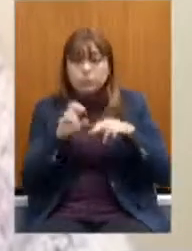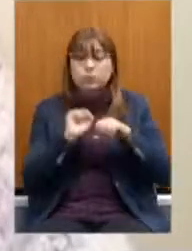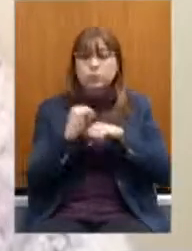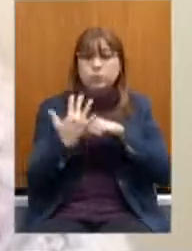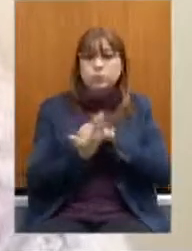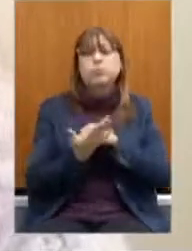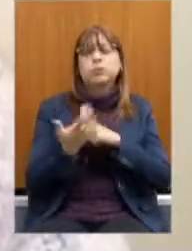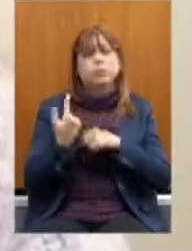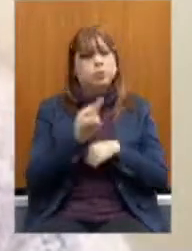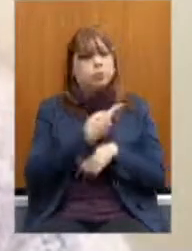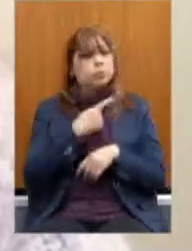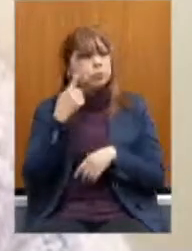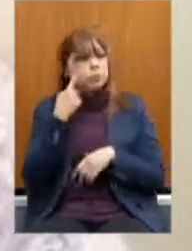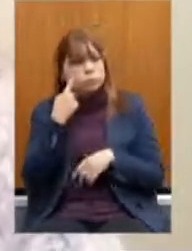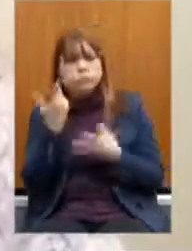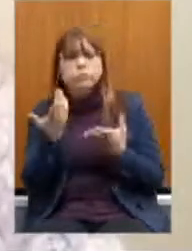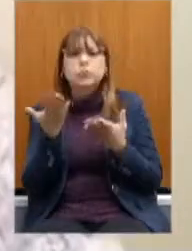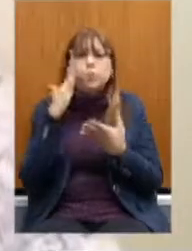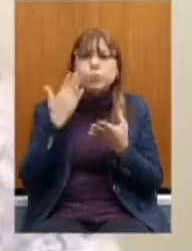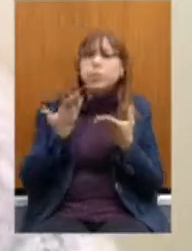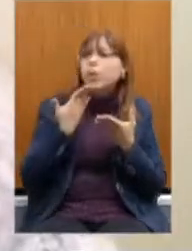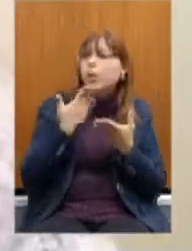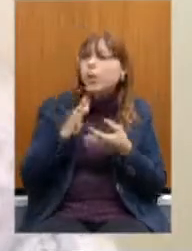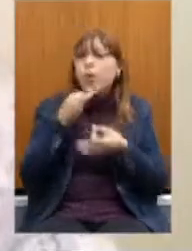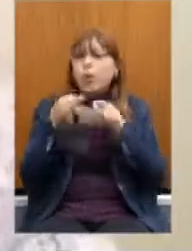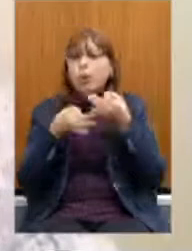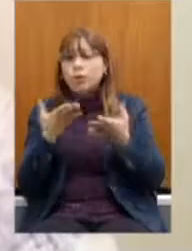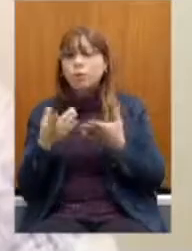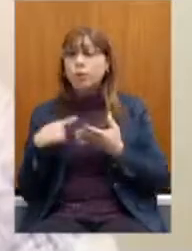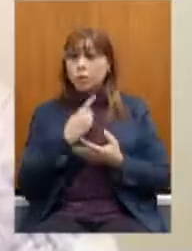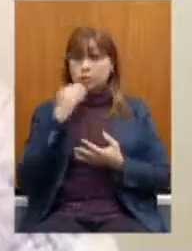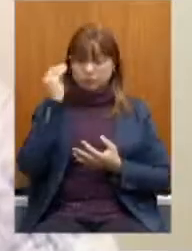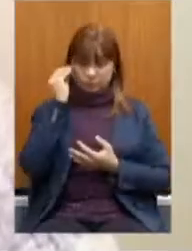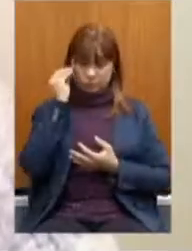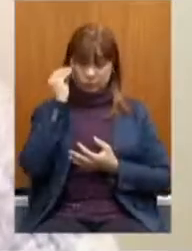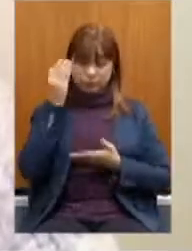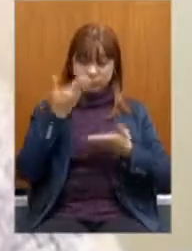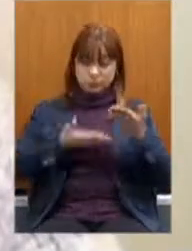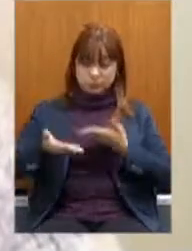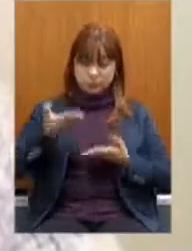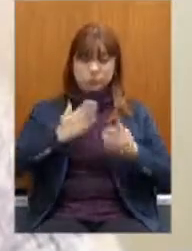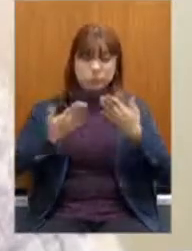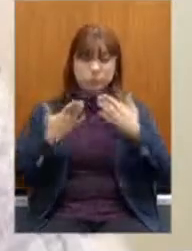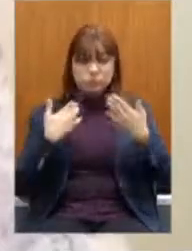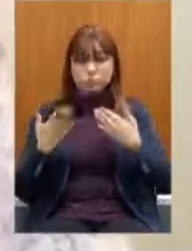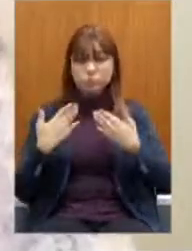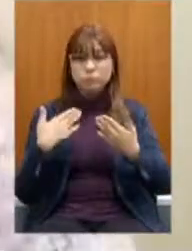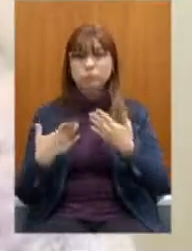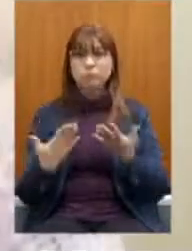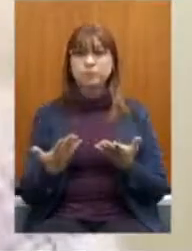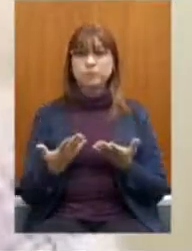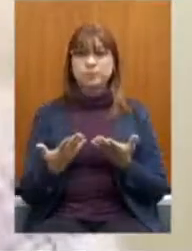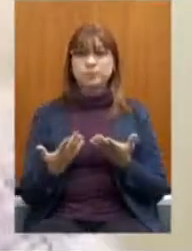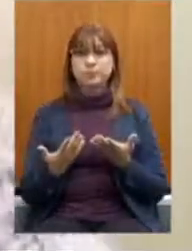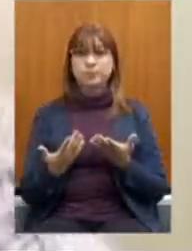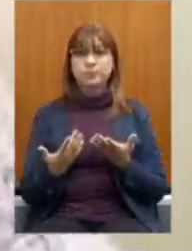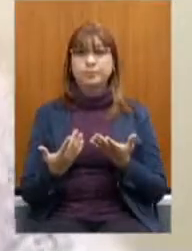trazendo, levando as reivindicações, estamos tentando o diálogo, o caminho, viu? E aí eu